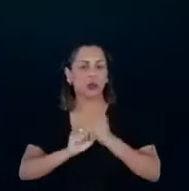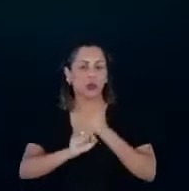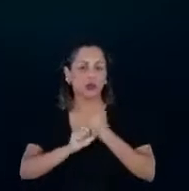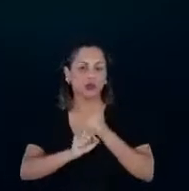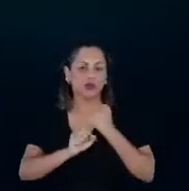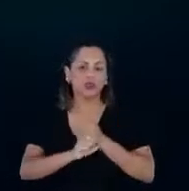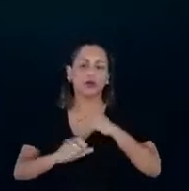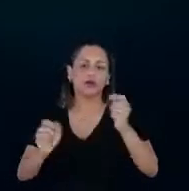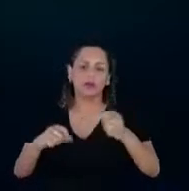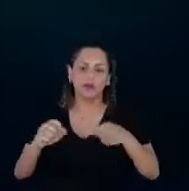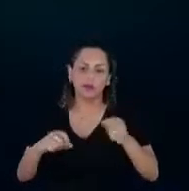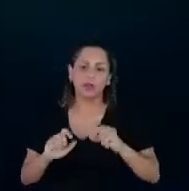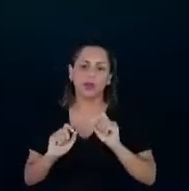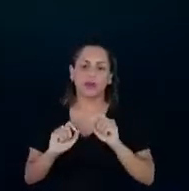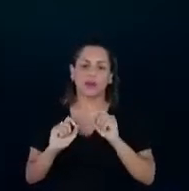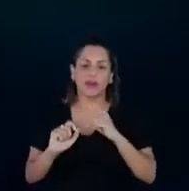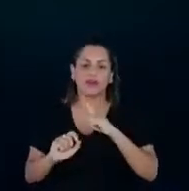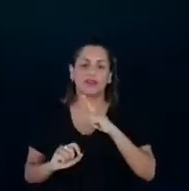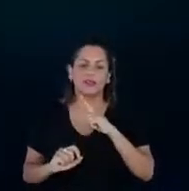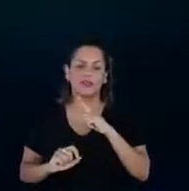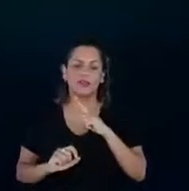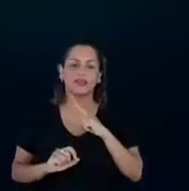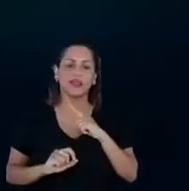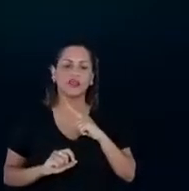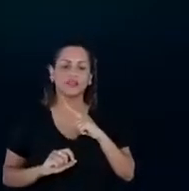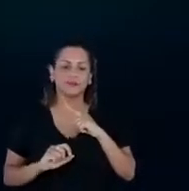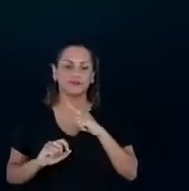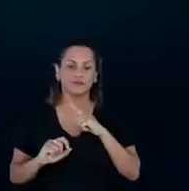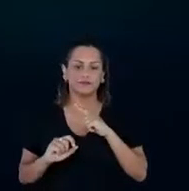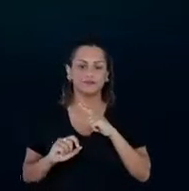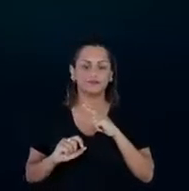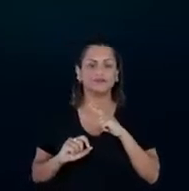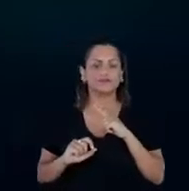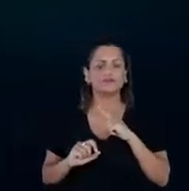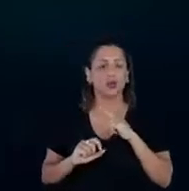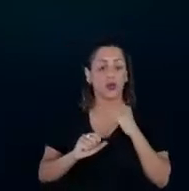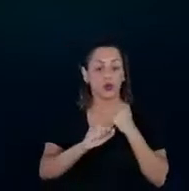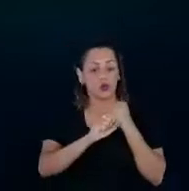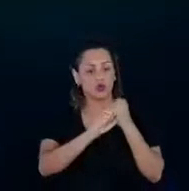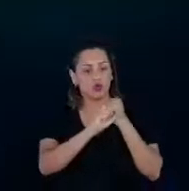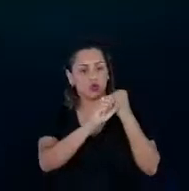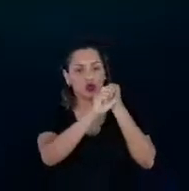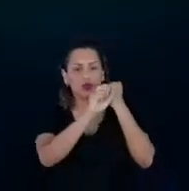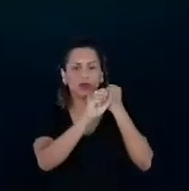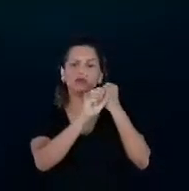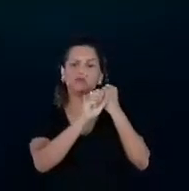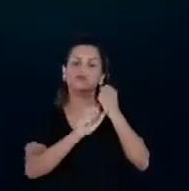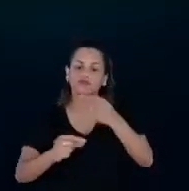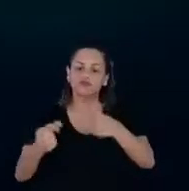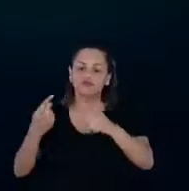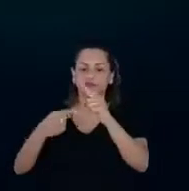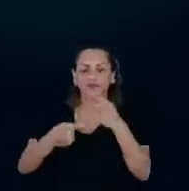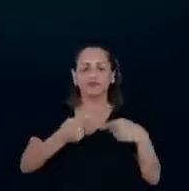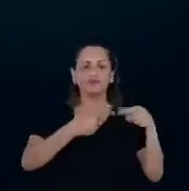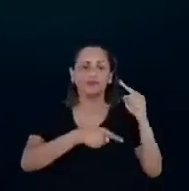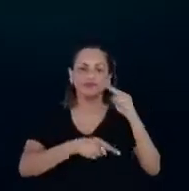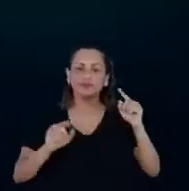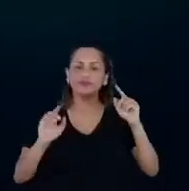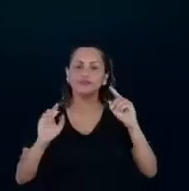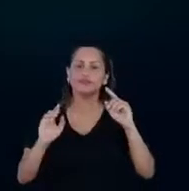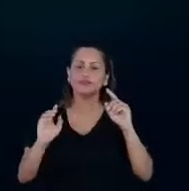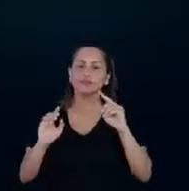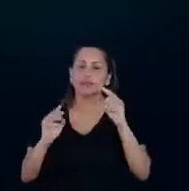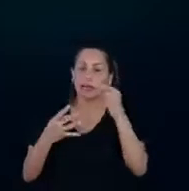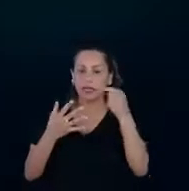a gente pode ter edificações com aspectos inovadores e contribuindo também com a eficiência